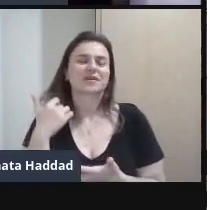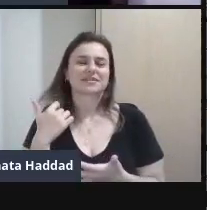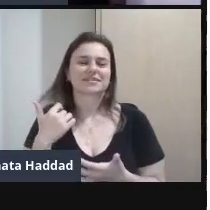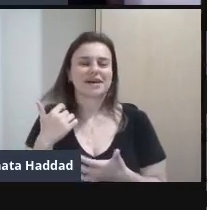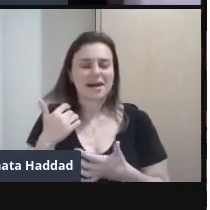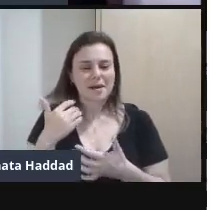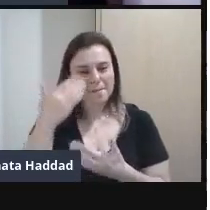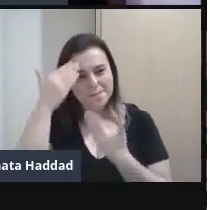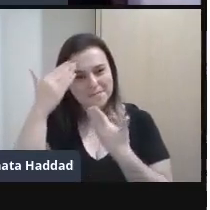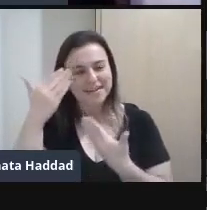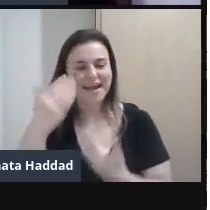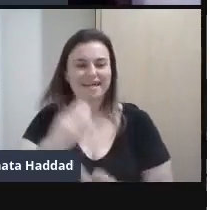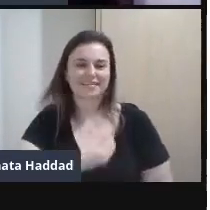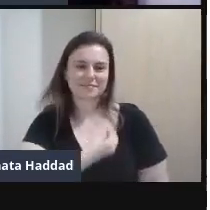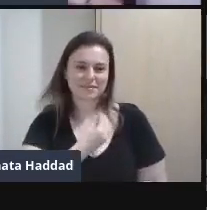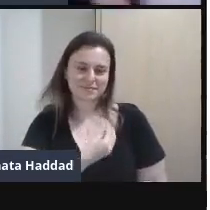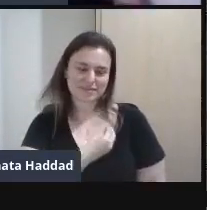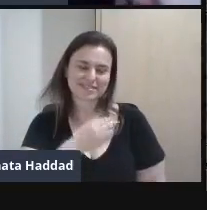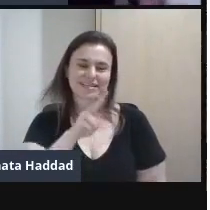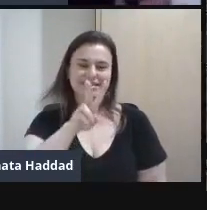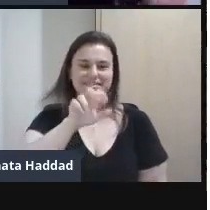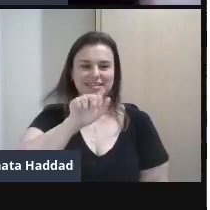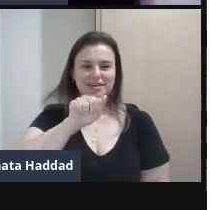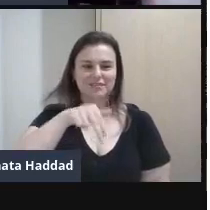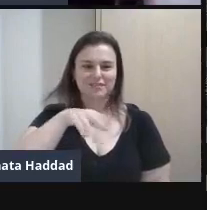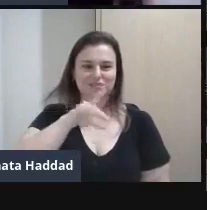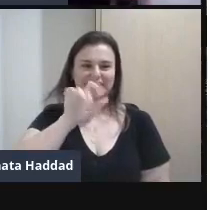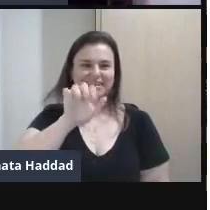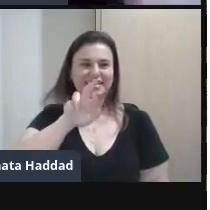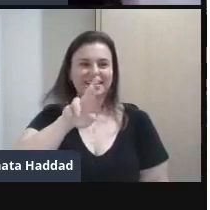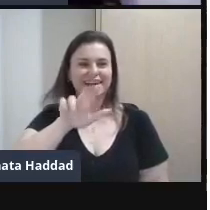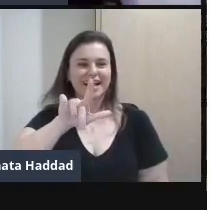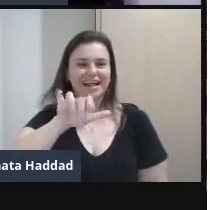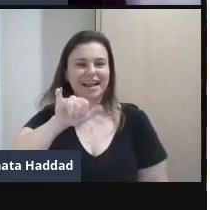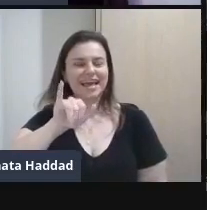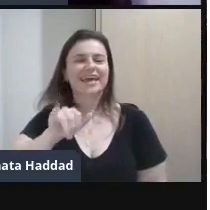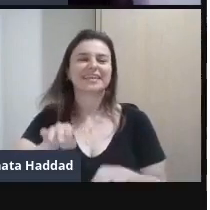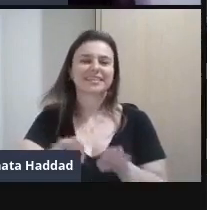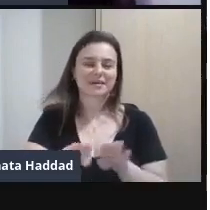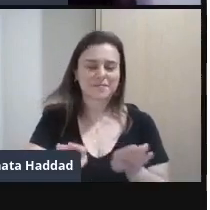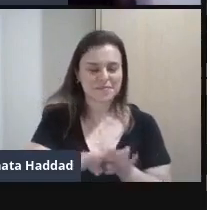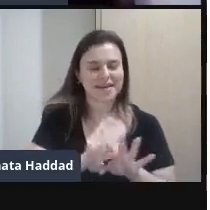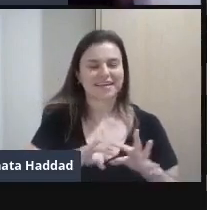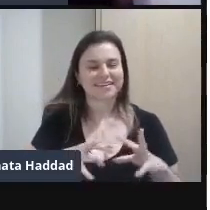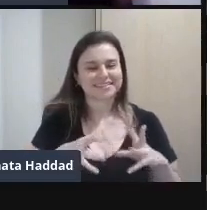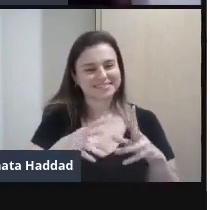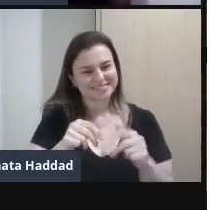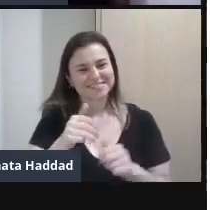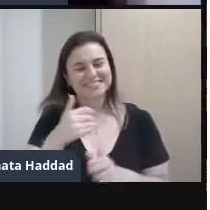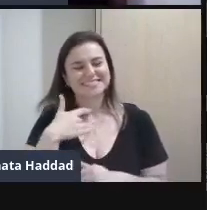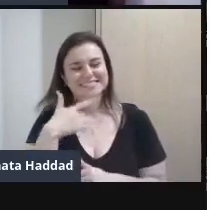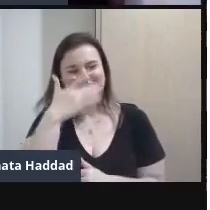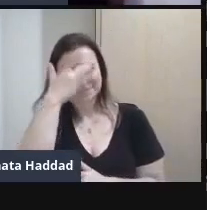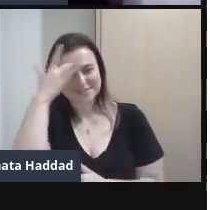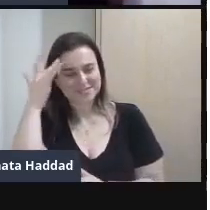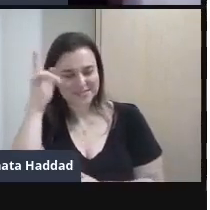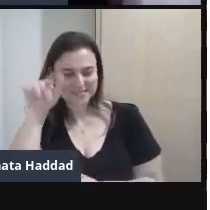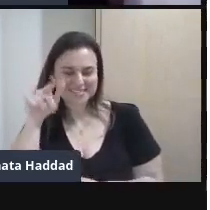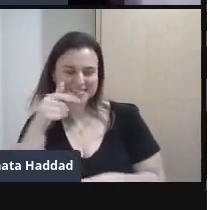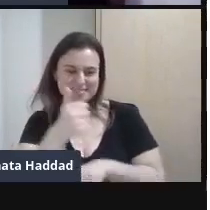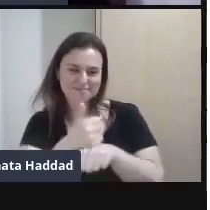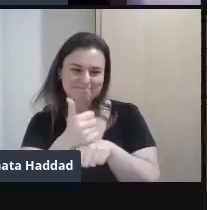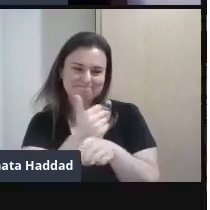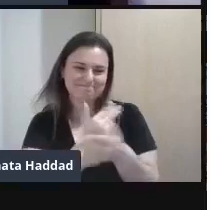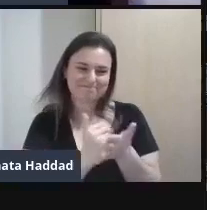presença E o Wanderlei também Tudo artista aqui Viu minha gente Todo mundo artista E a Rita de Cássia Que tá aqui Com as